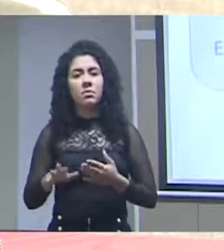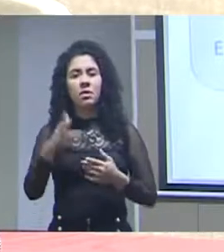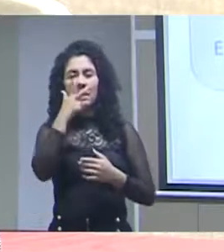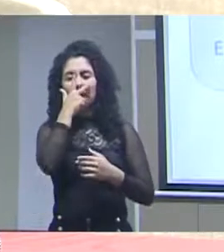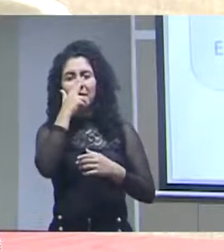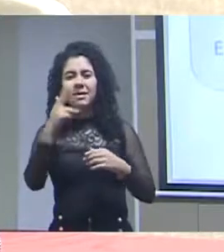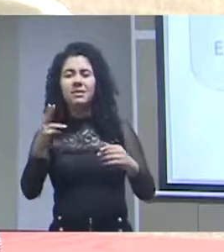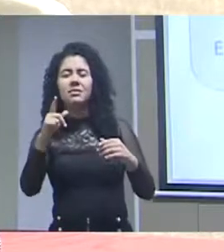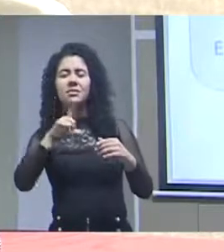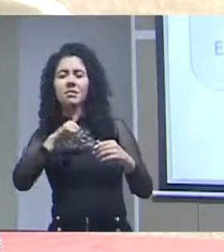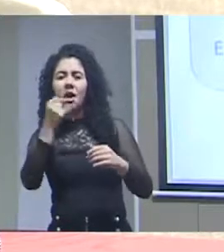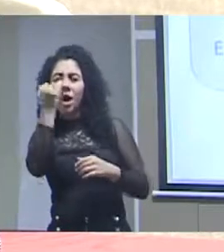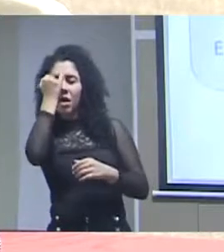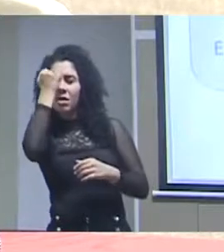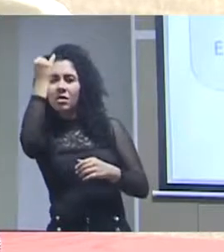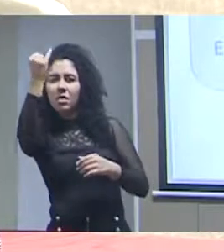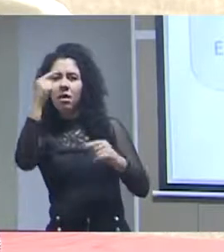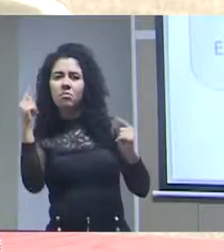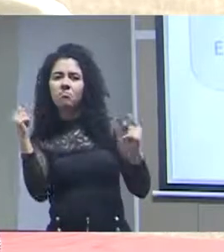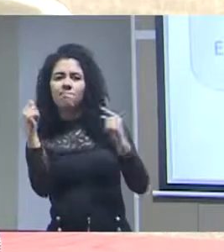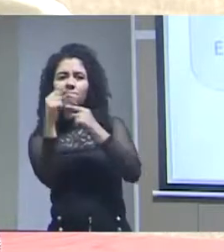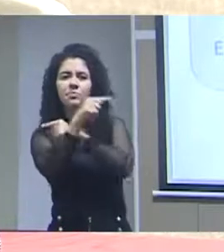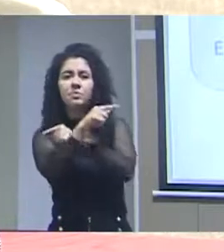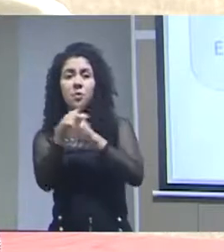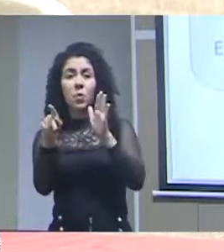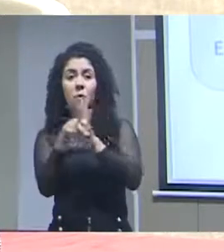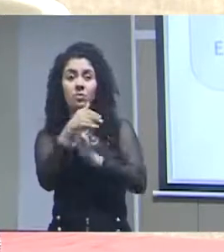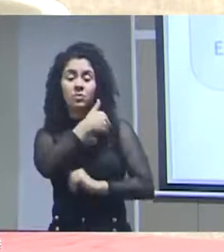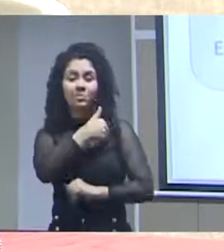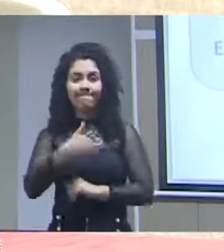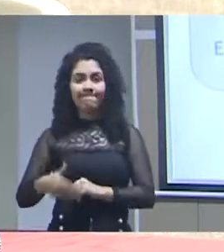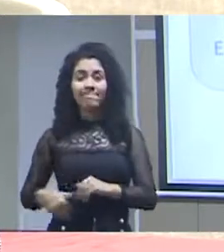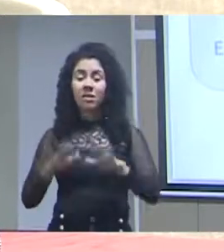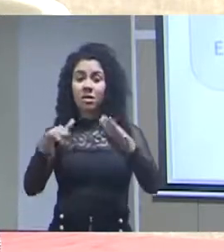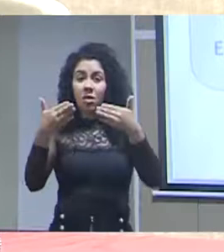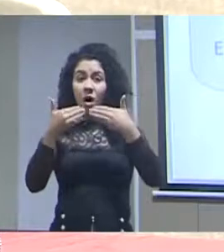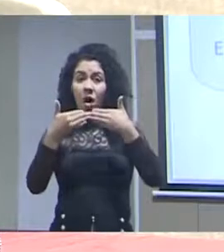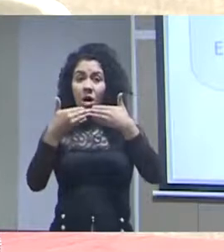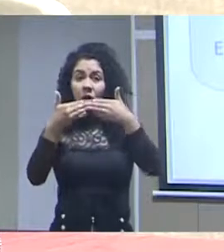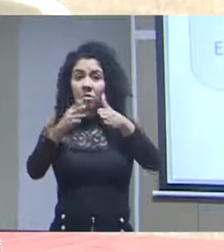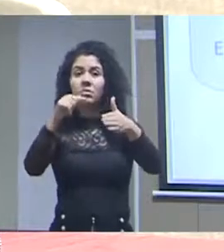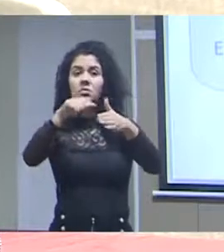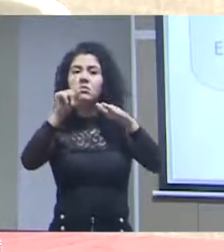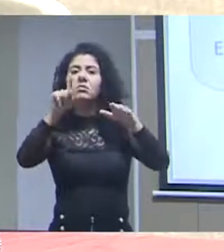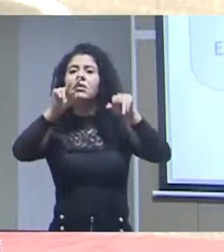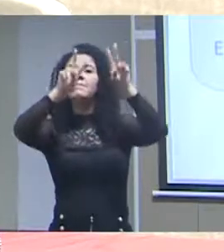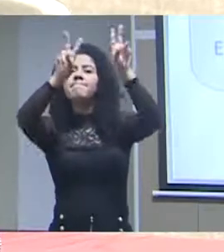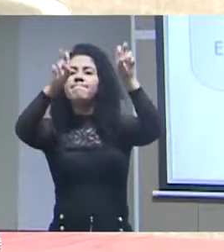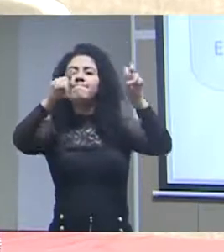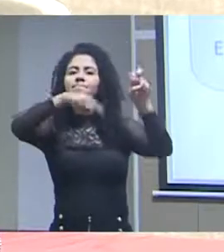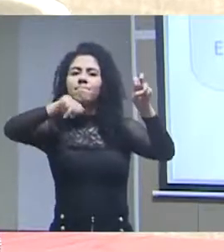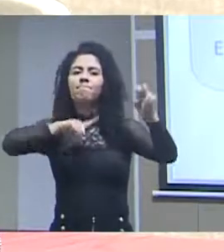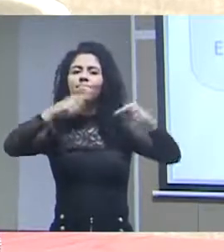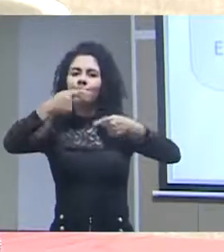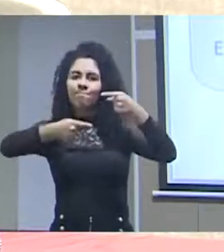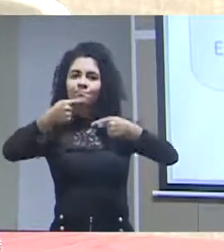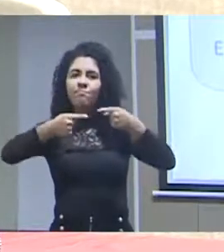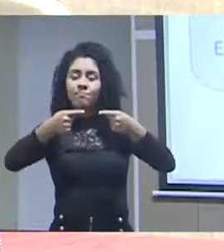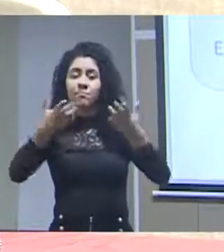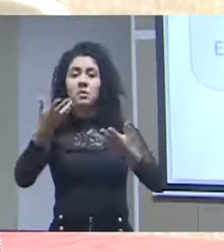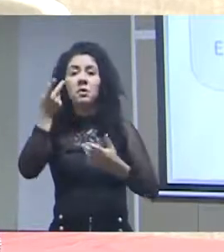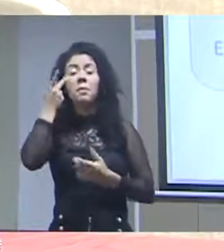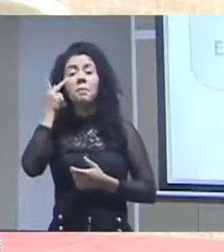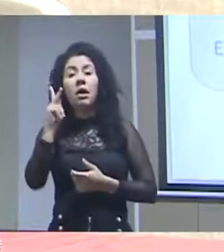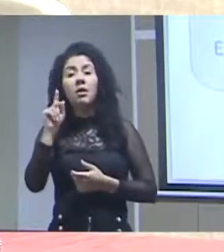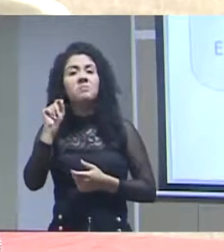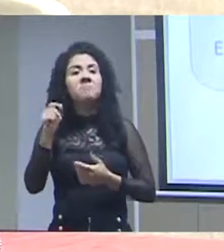governamental. Então, abertura, hoje, é um termo que está em questão. Para quê? Para o que se